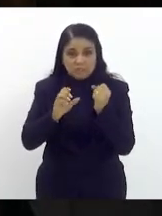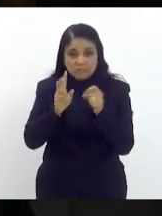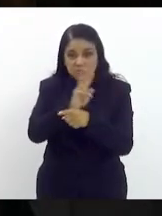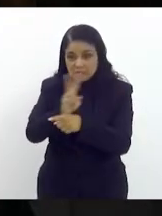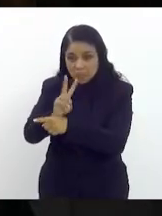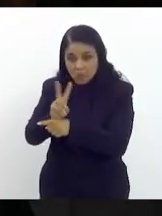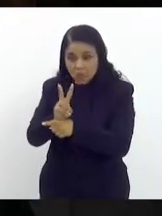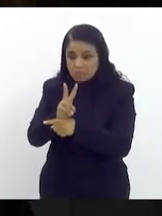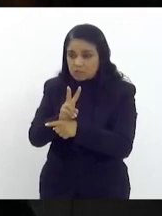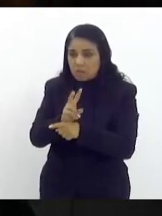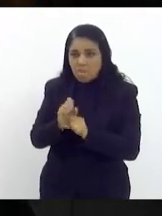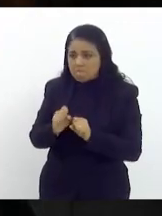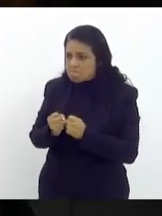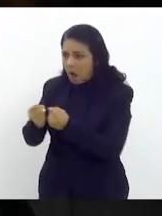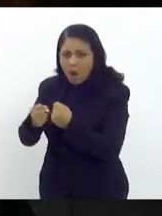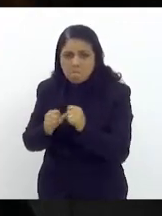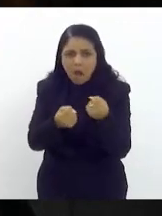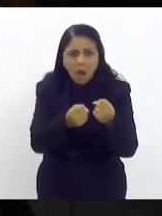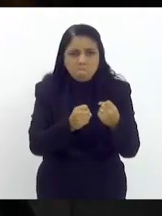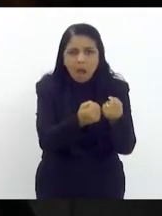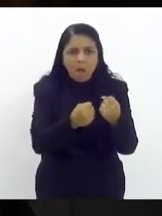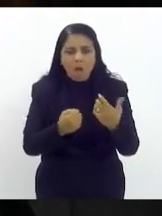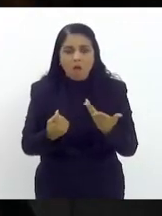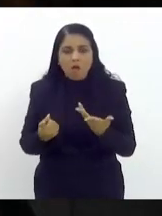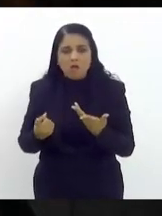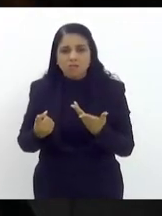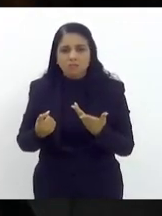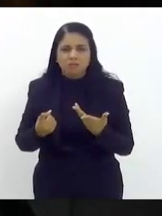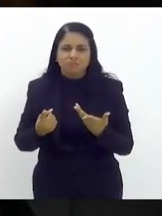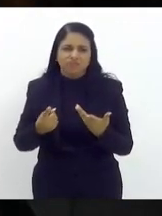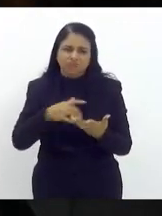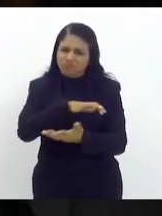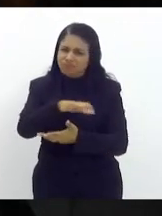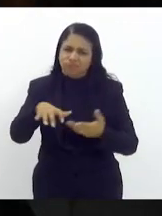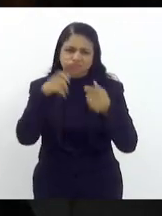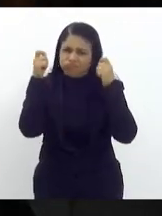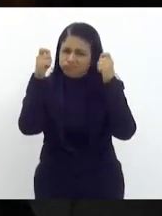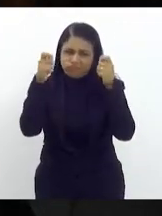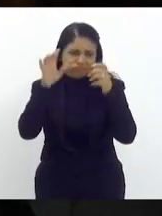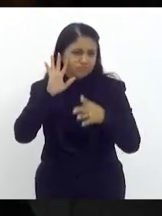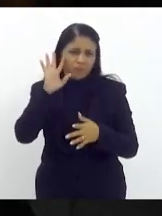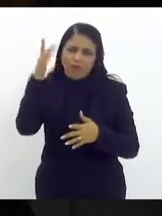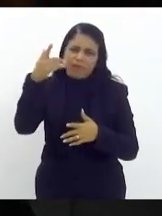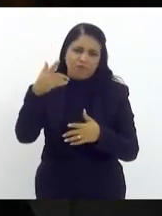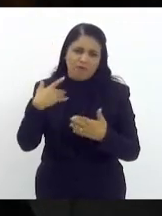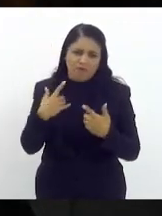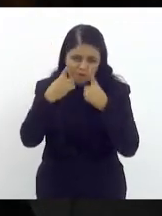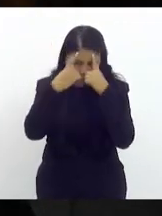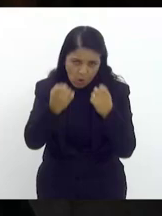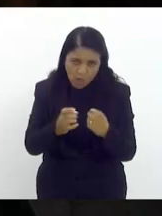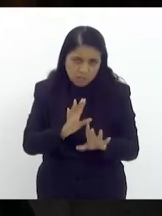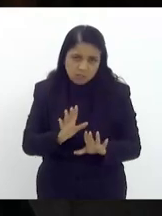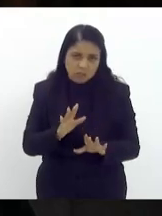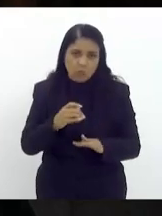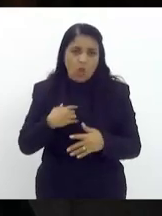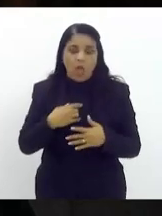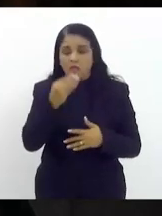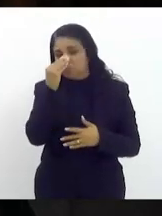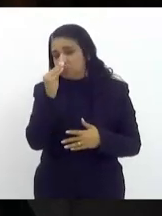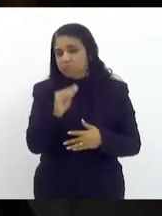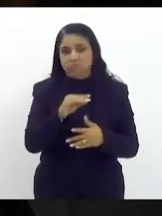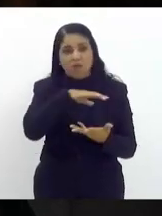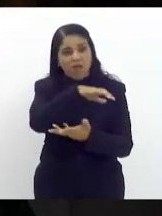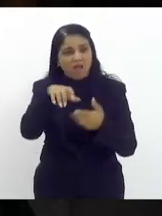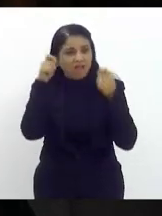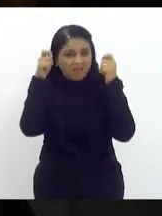não é a truculência que resolve greve senhor Washington Reis não é ignorar a greve que se resolve a